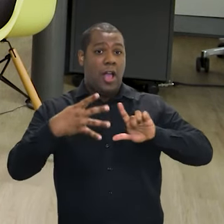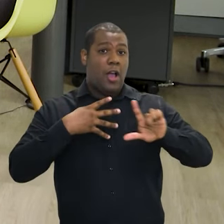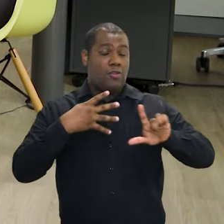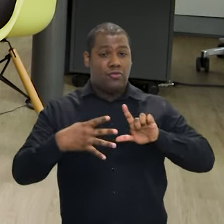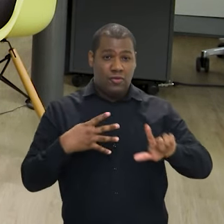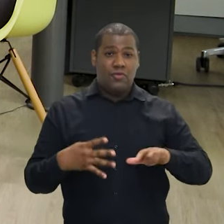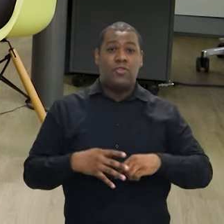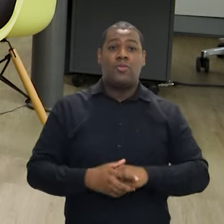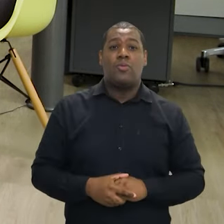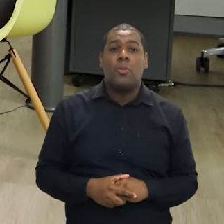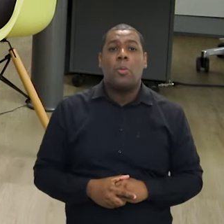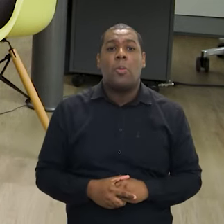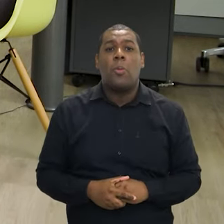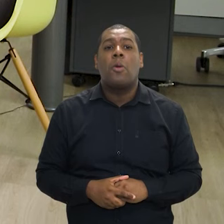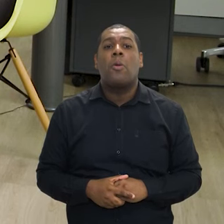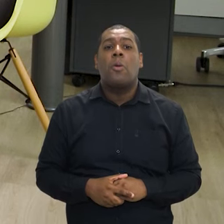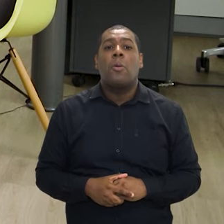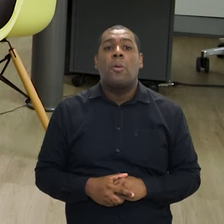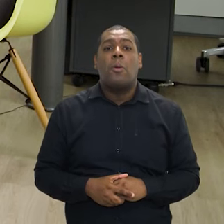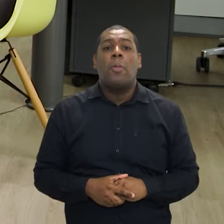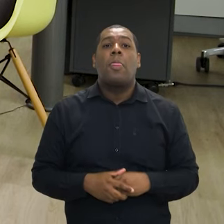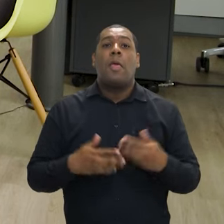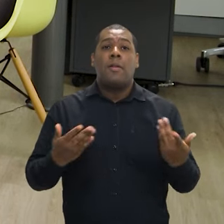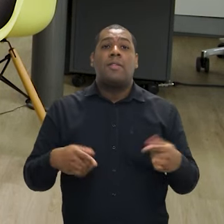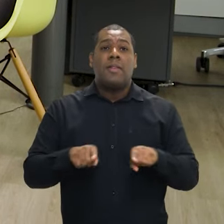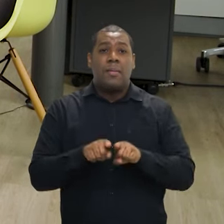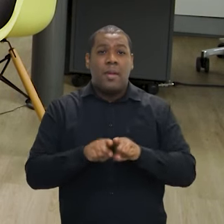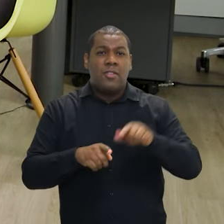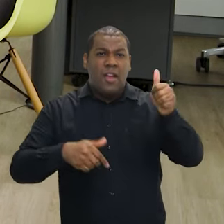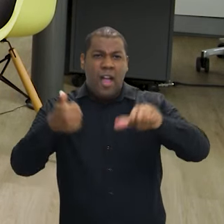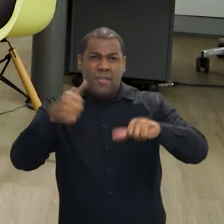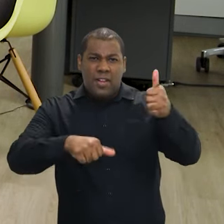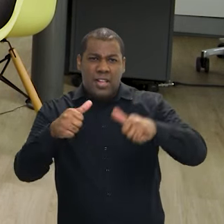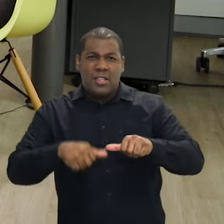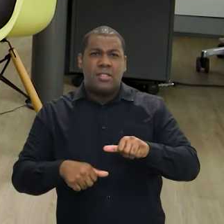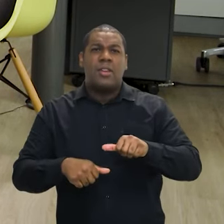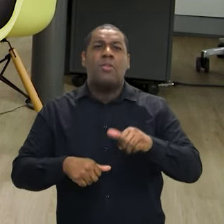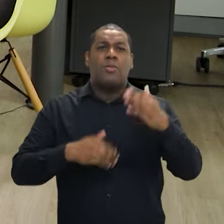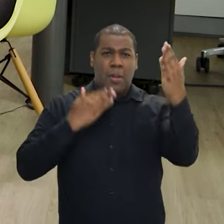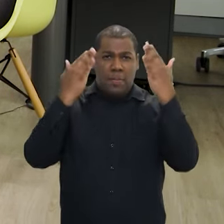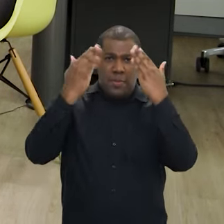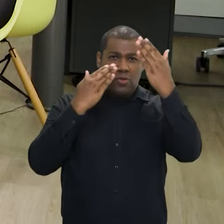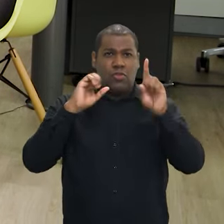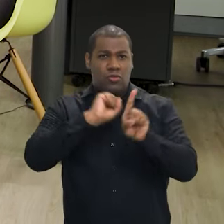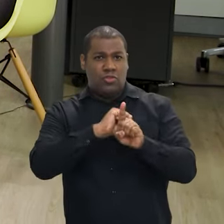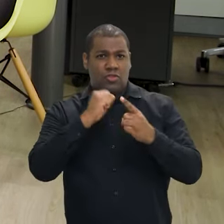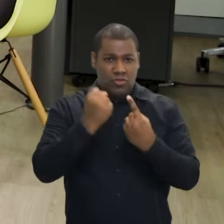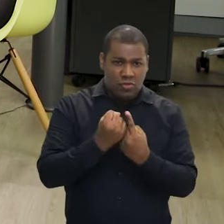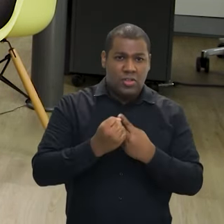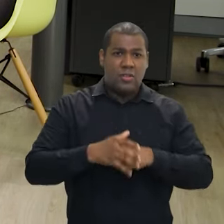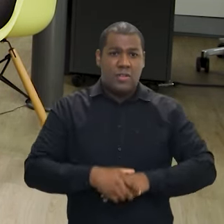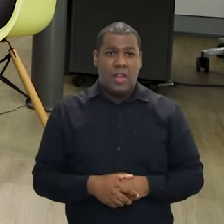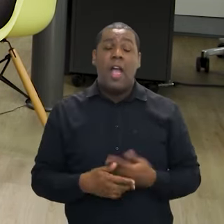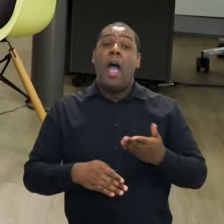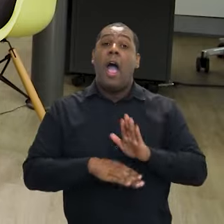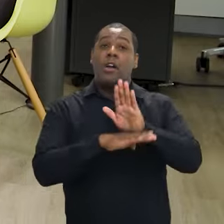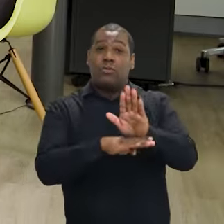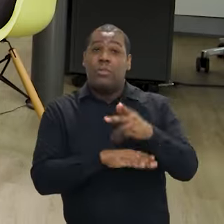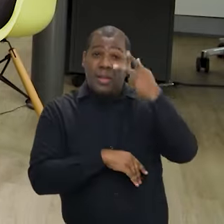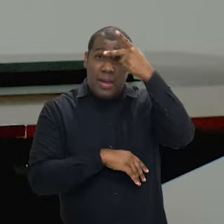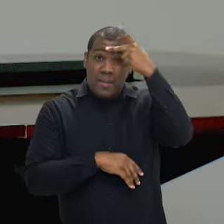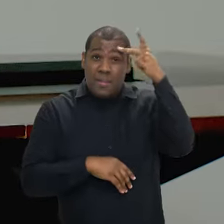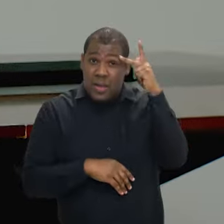no seu eixo central a avaliação biopsicossocial, que é uma avaliação que vai mudar também o conceito de